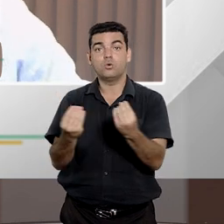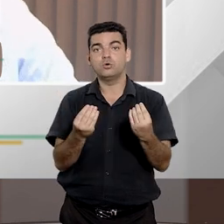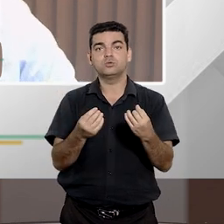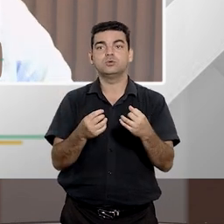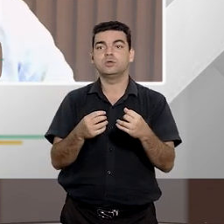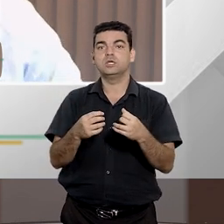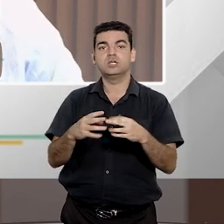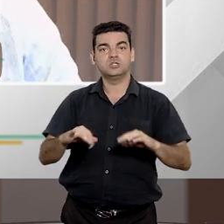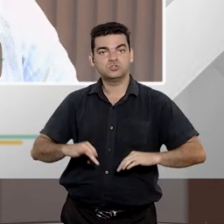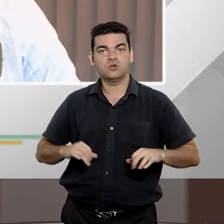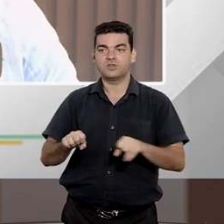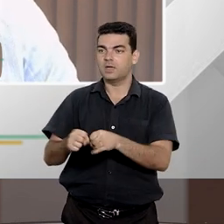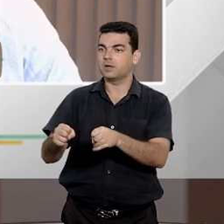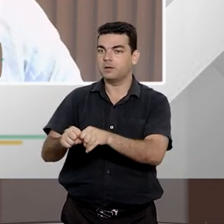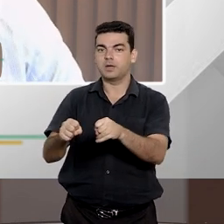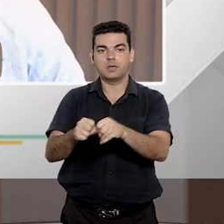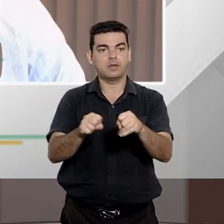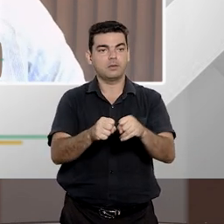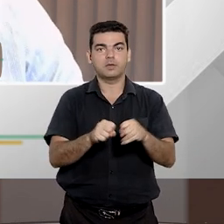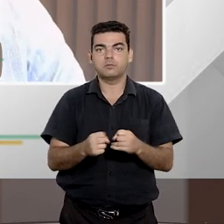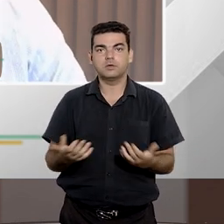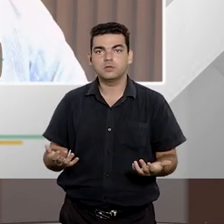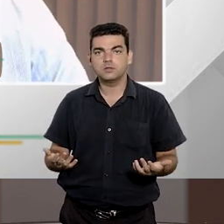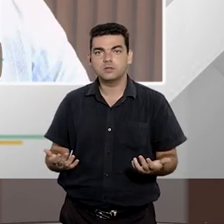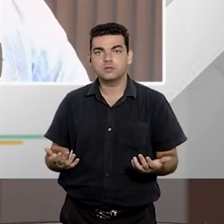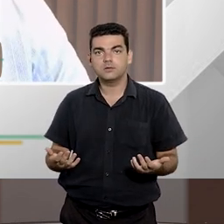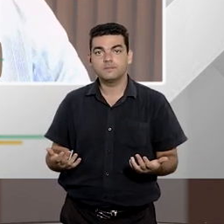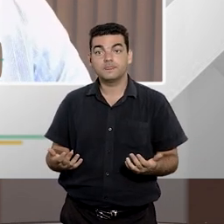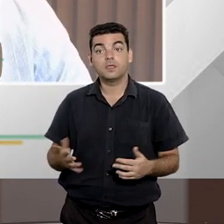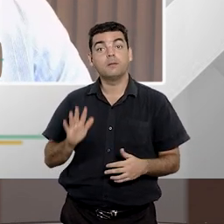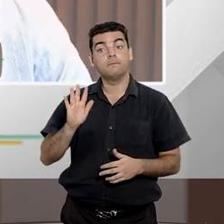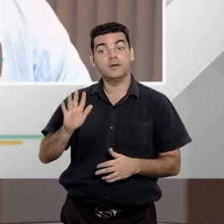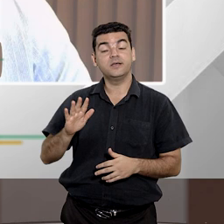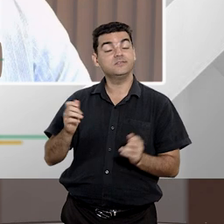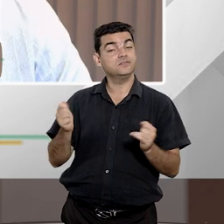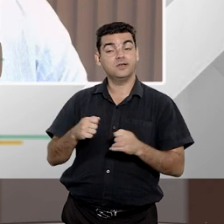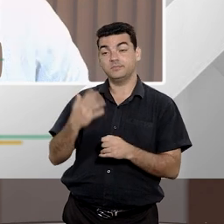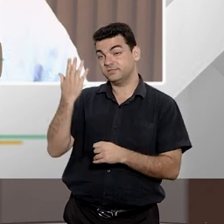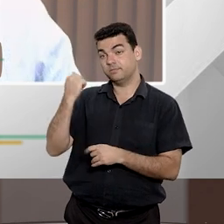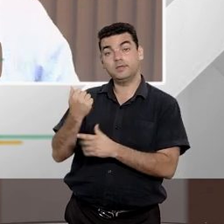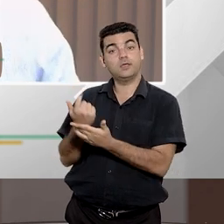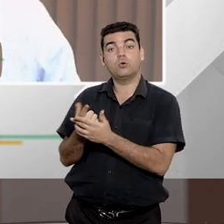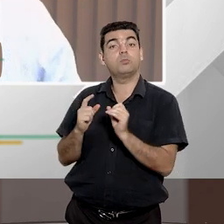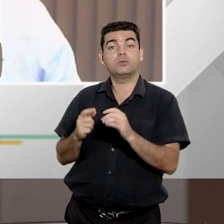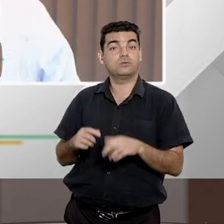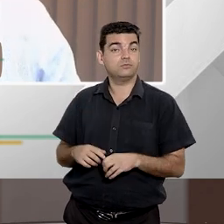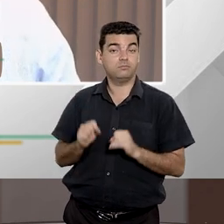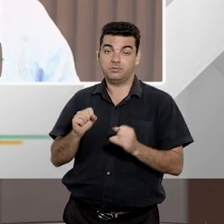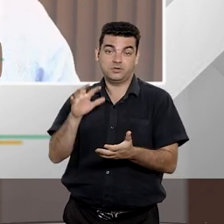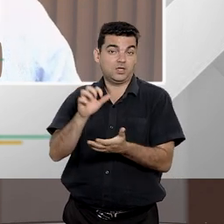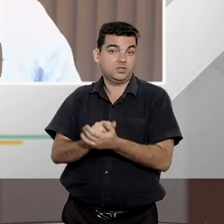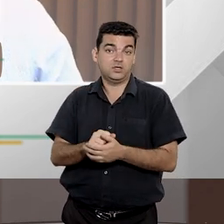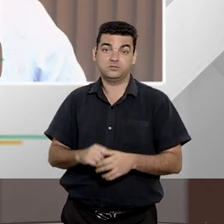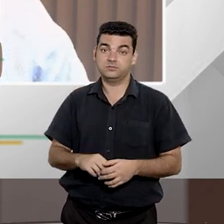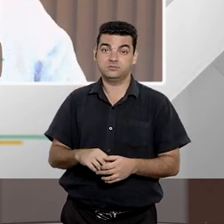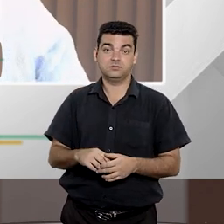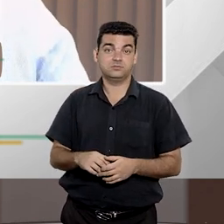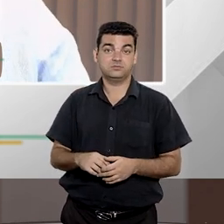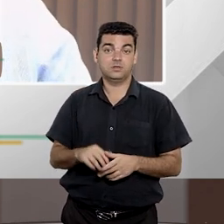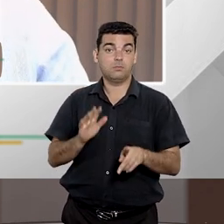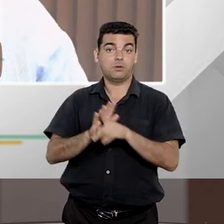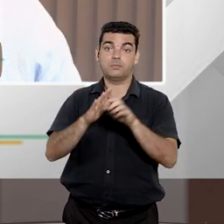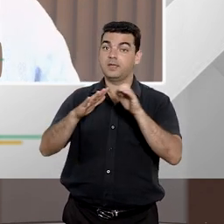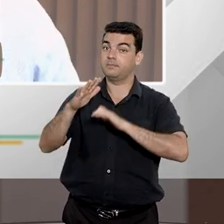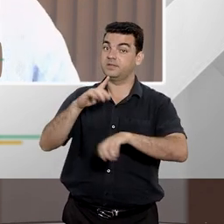quantidade de pessoas, mas essas pessoas podem ser identificadas, seja pelo cadastro da